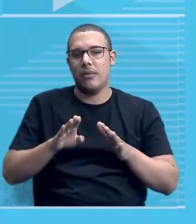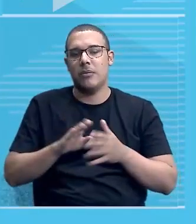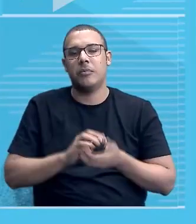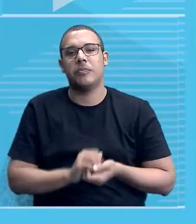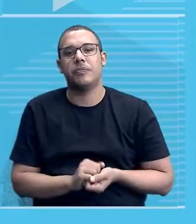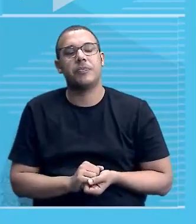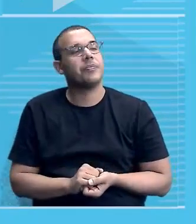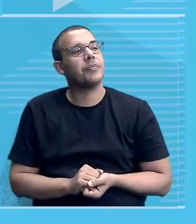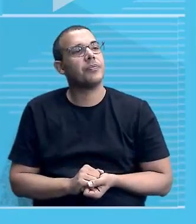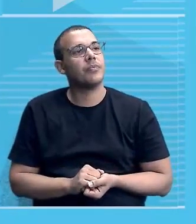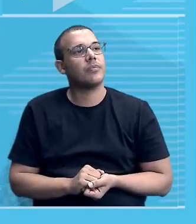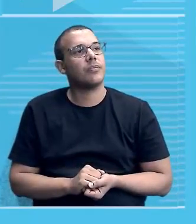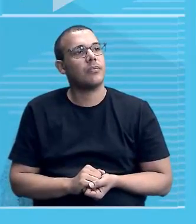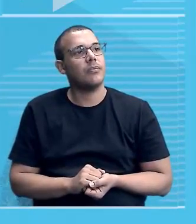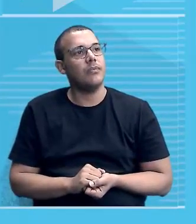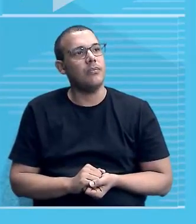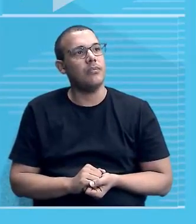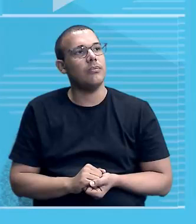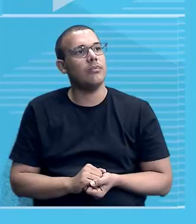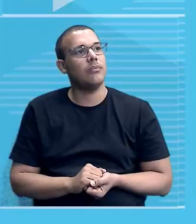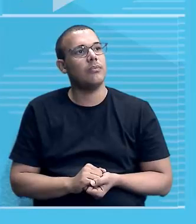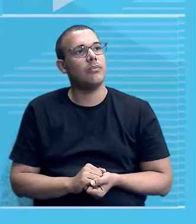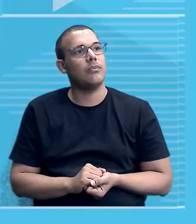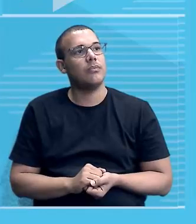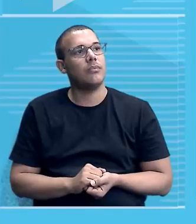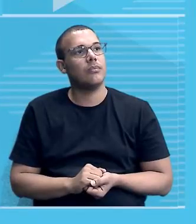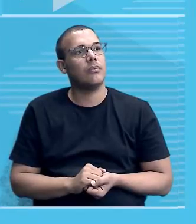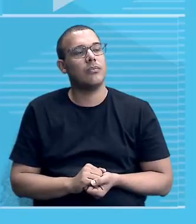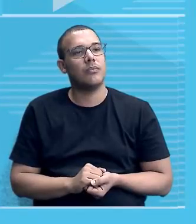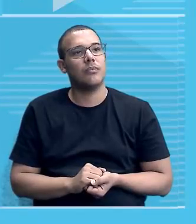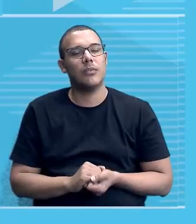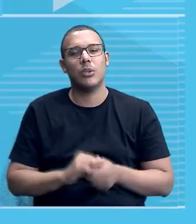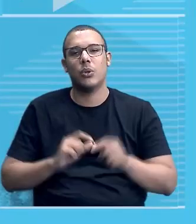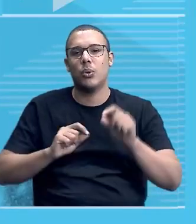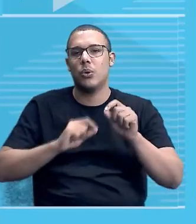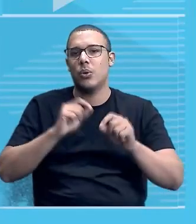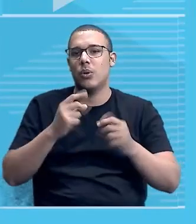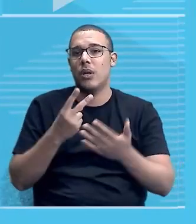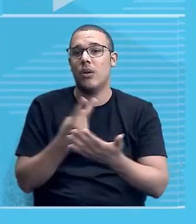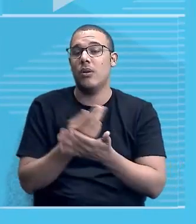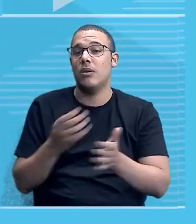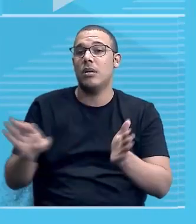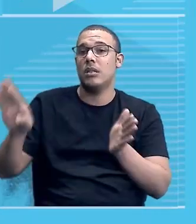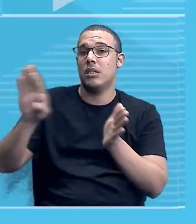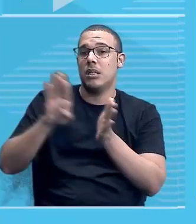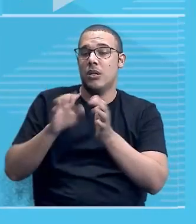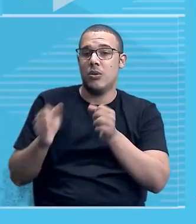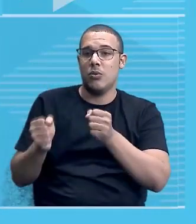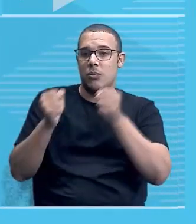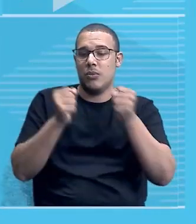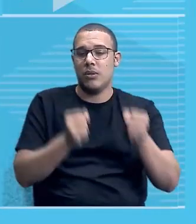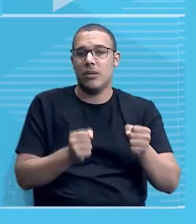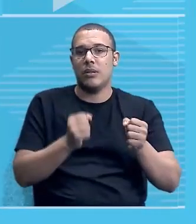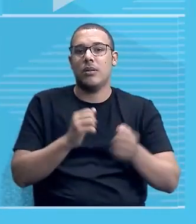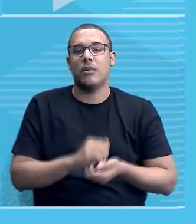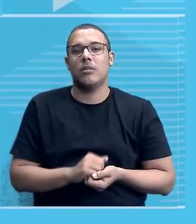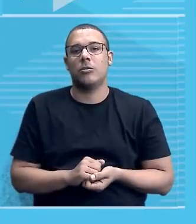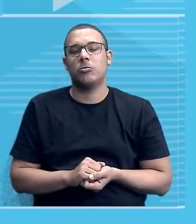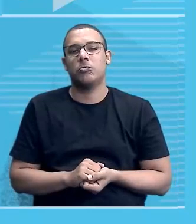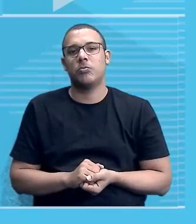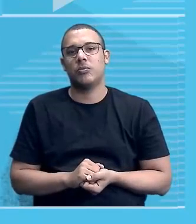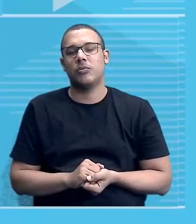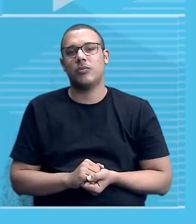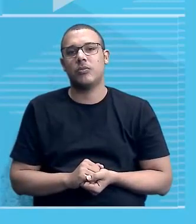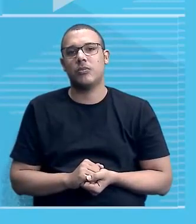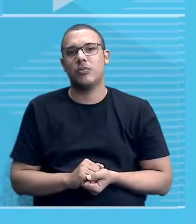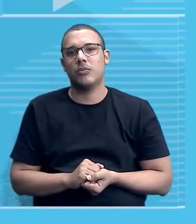Mas tem uma coisa, pessoal, que incomoda, é, é, o que é que vai acontecer quando eles chegarem ao poder. Bom, um outro